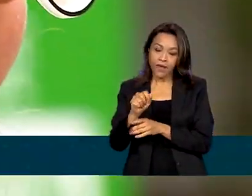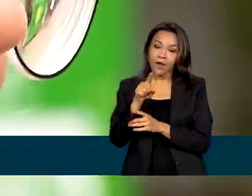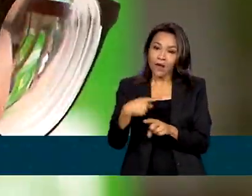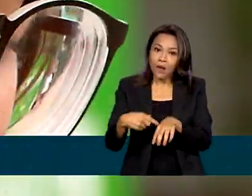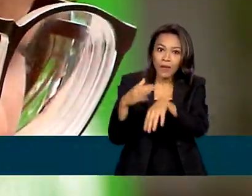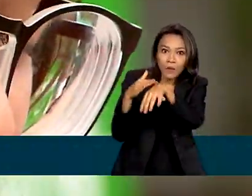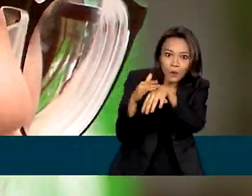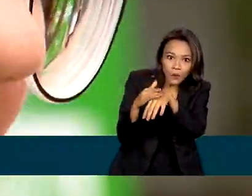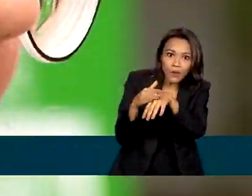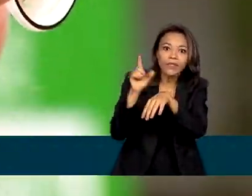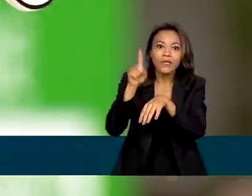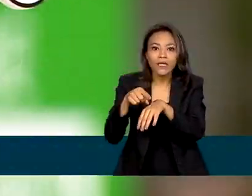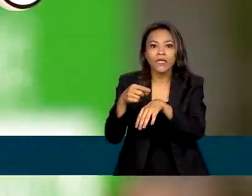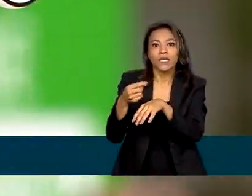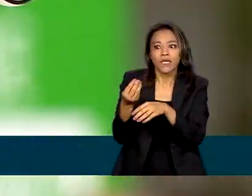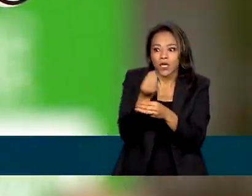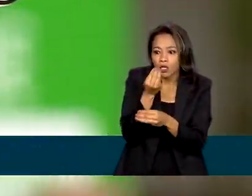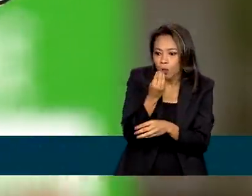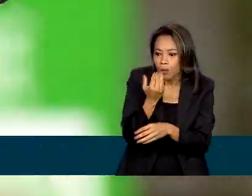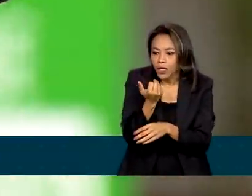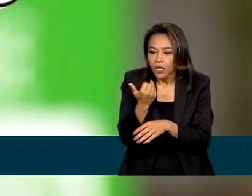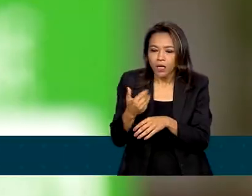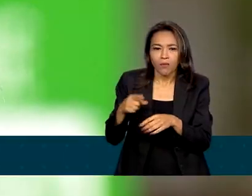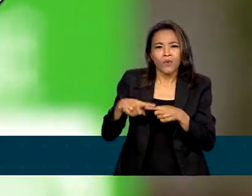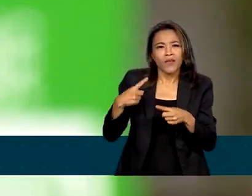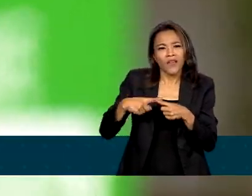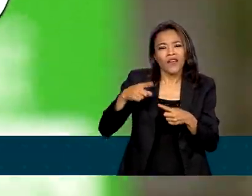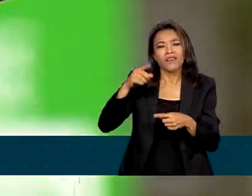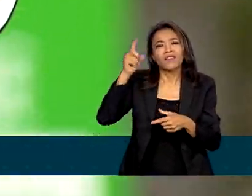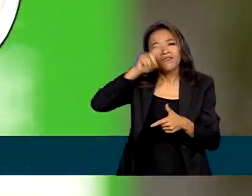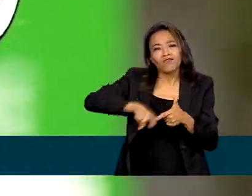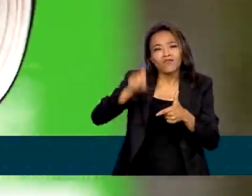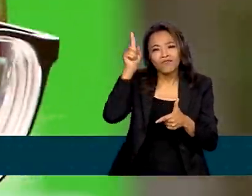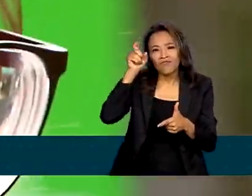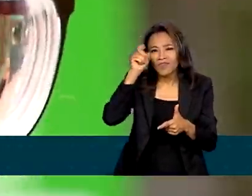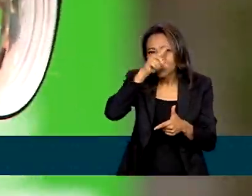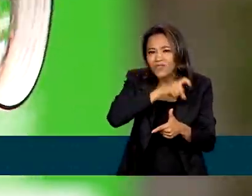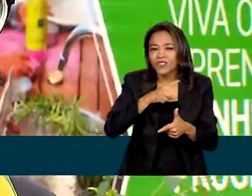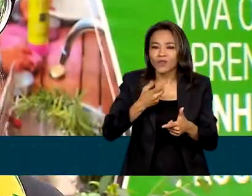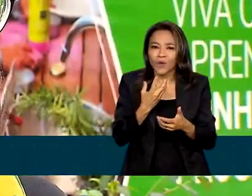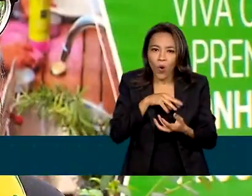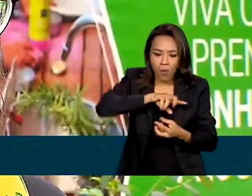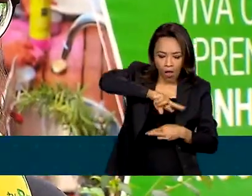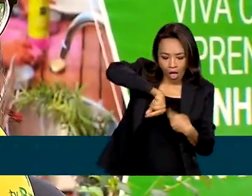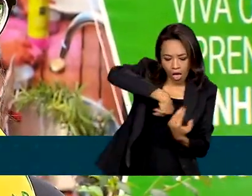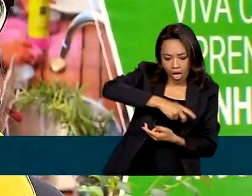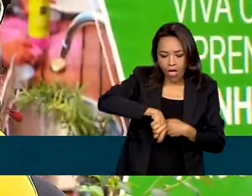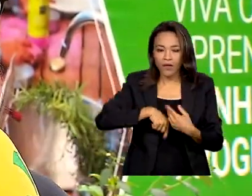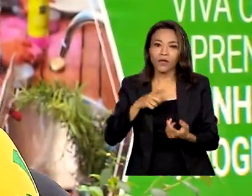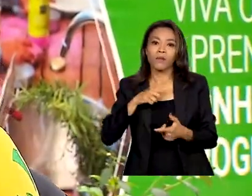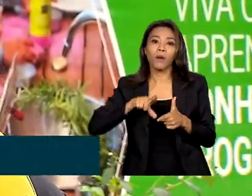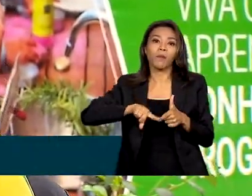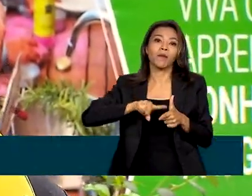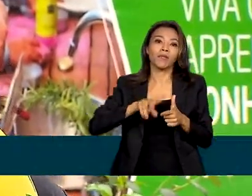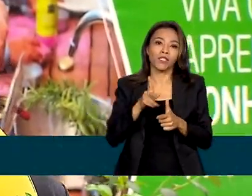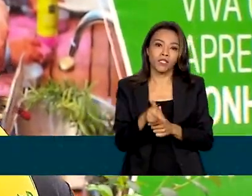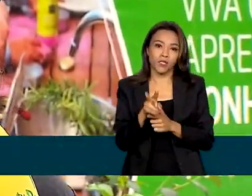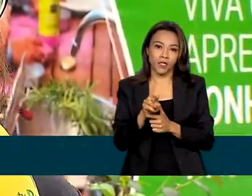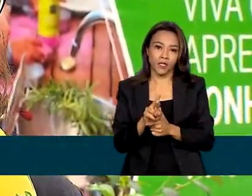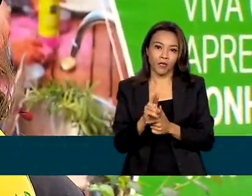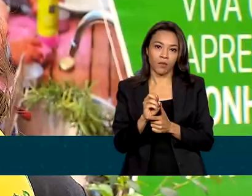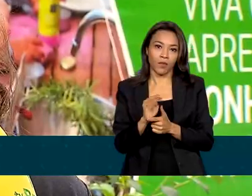já que impede o organismo de metabolizar os alimentos que contêm proteínas. Eu acho que a parte mais difícil, assim, de todo